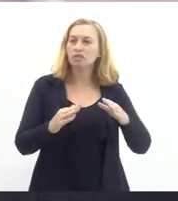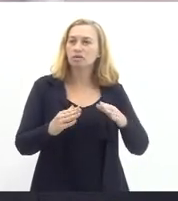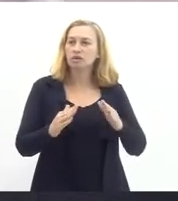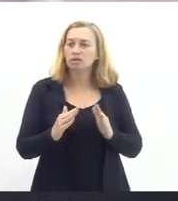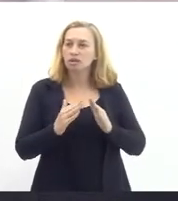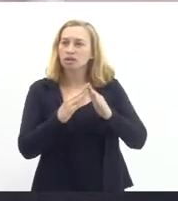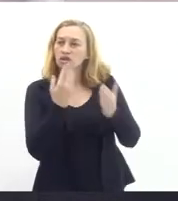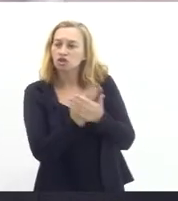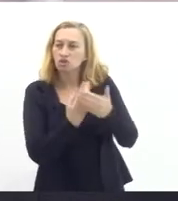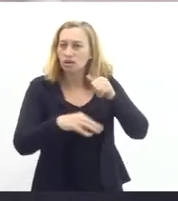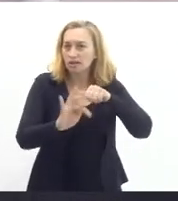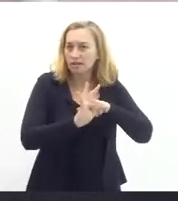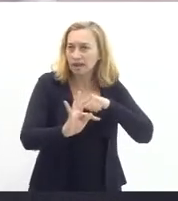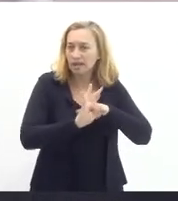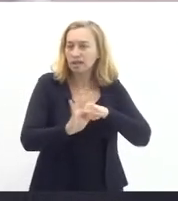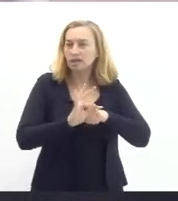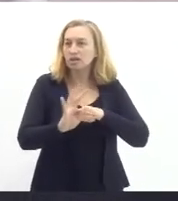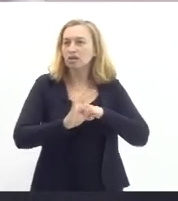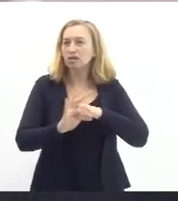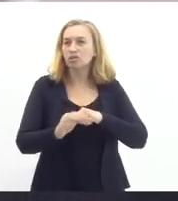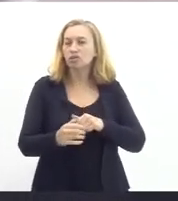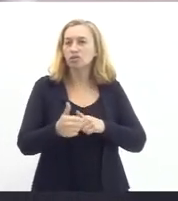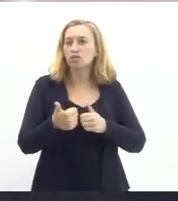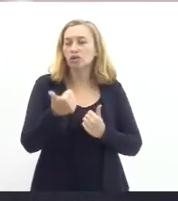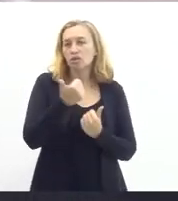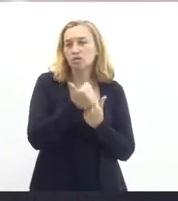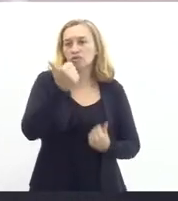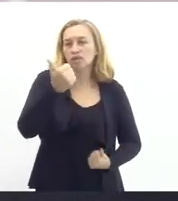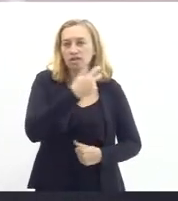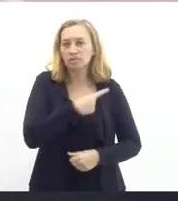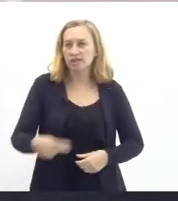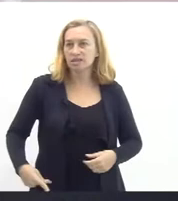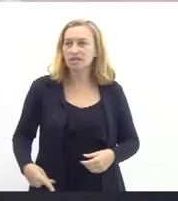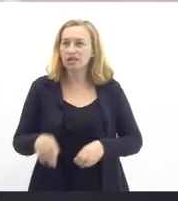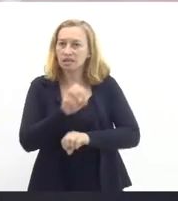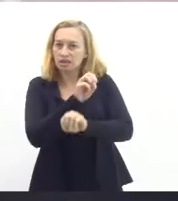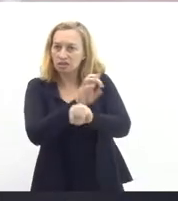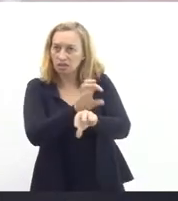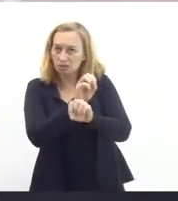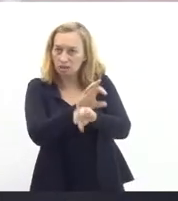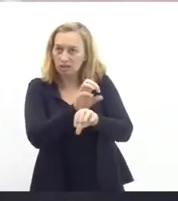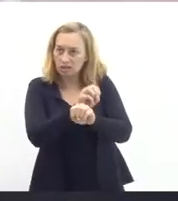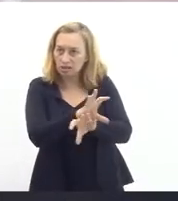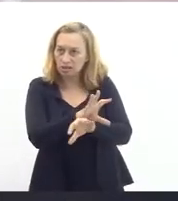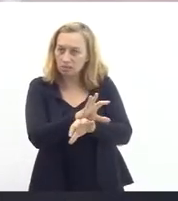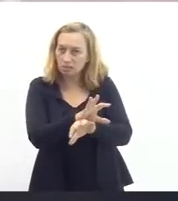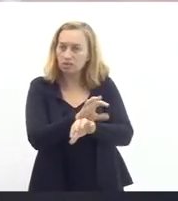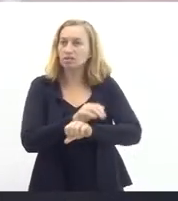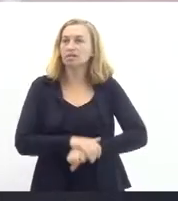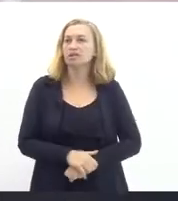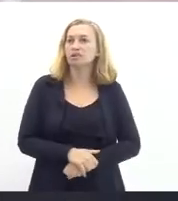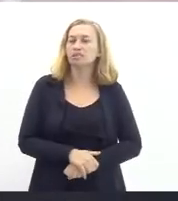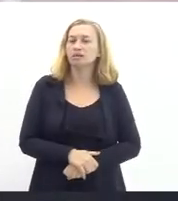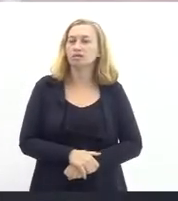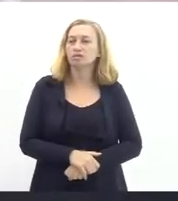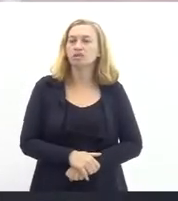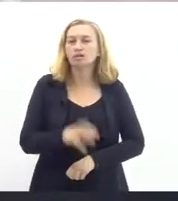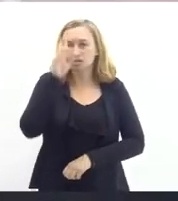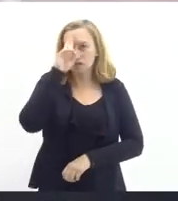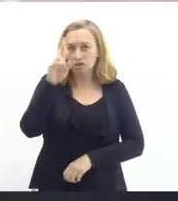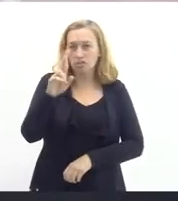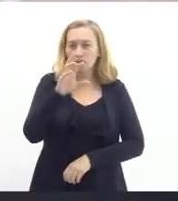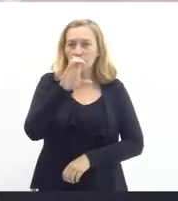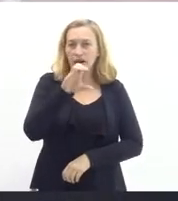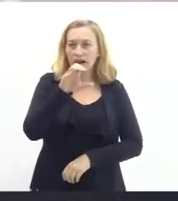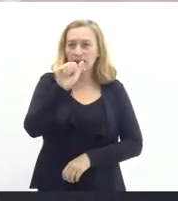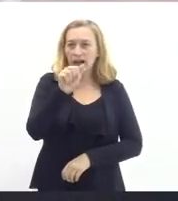o vice-presidente de Educação, o vice-presidente de Ensino, o senhor Carlos Wilson,